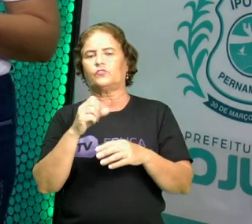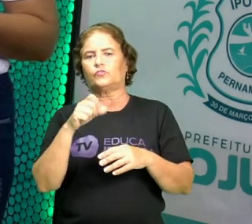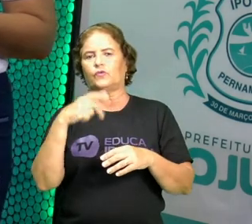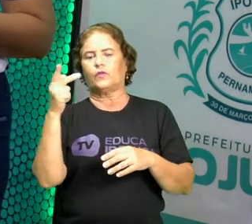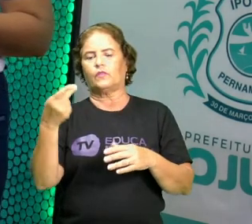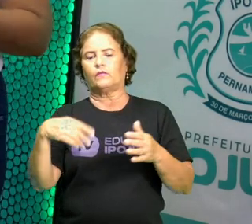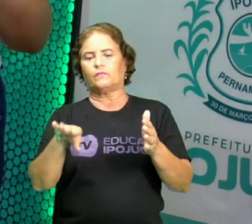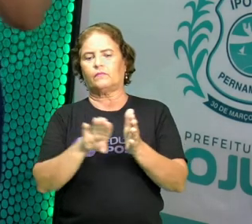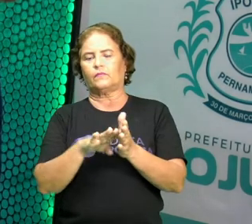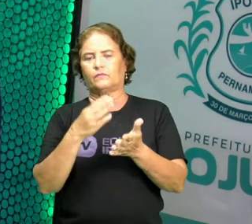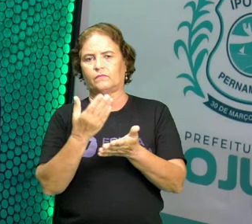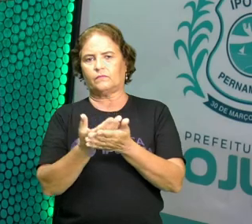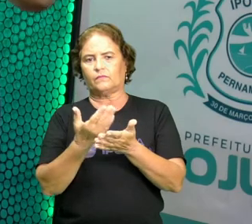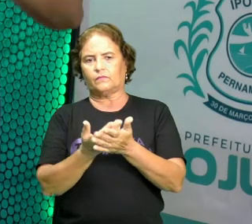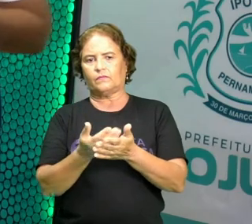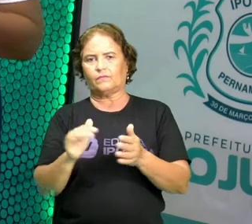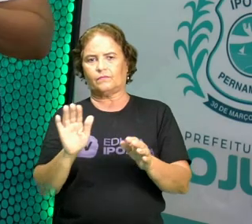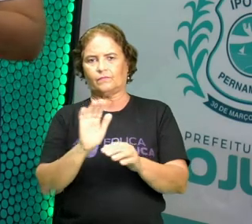até a próxima aula!